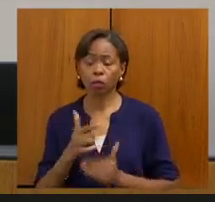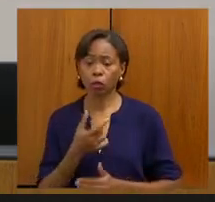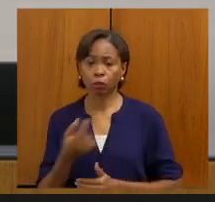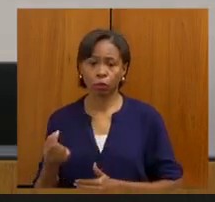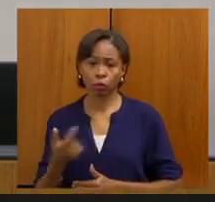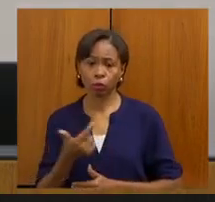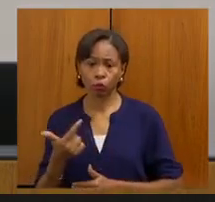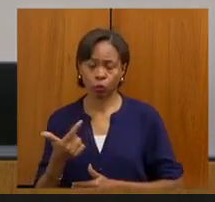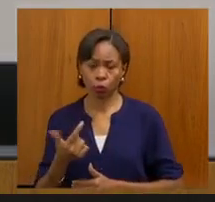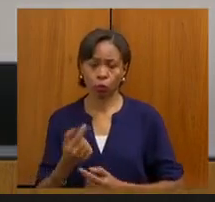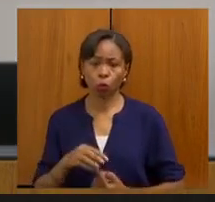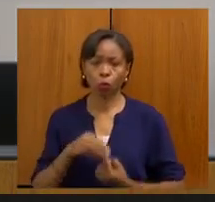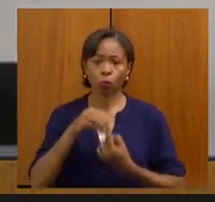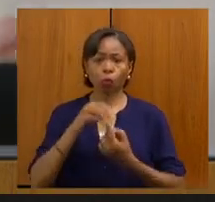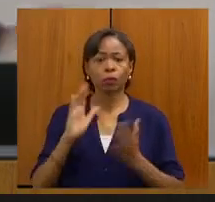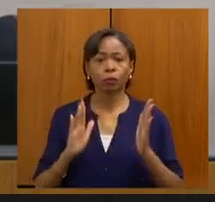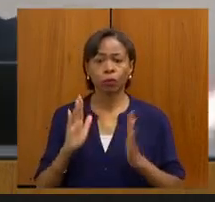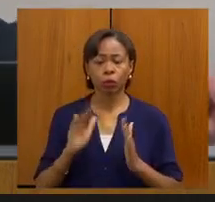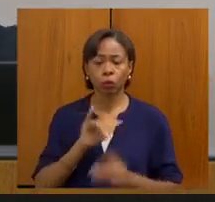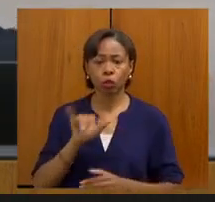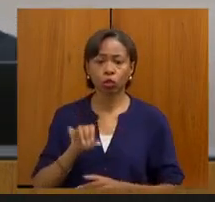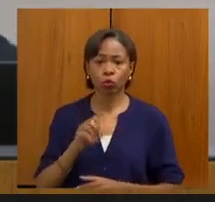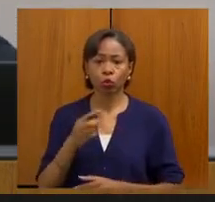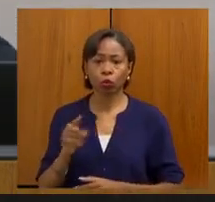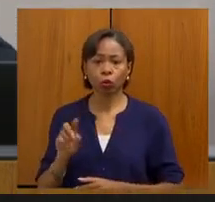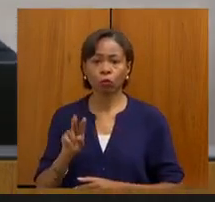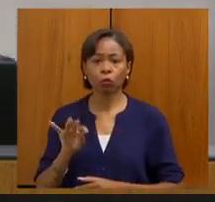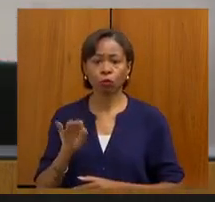único, relator, deputado João Vito Xavier.